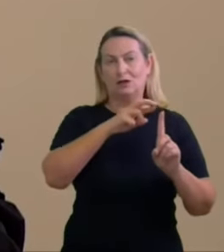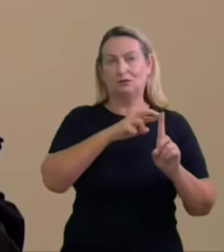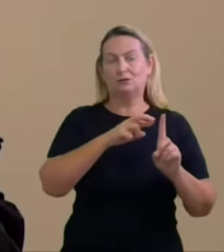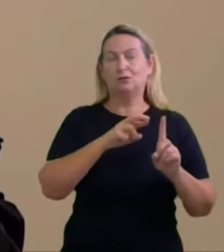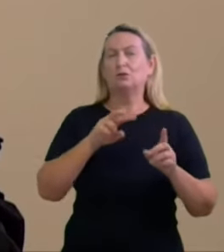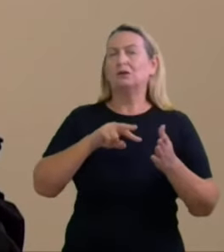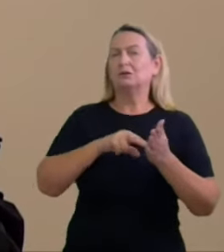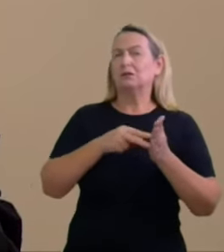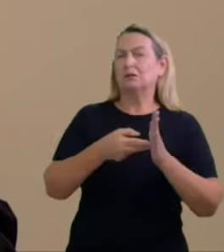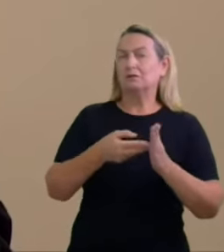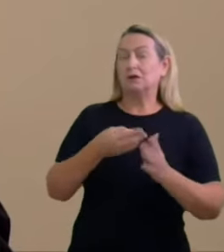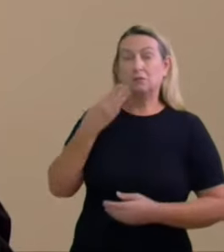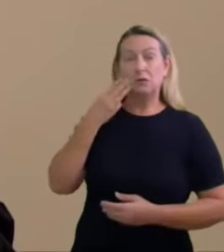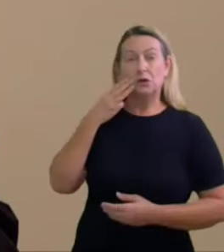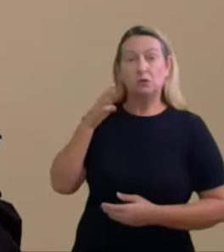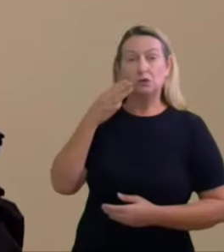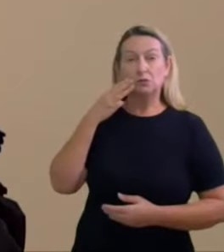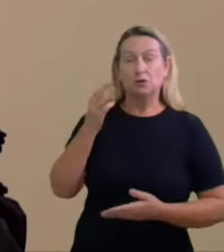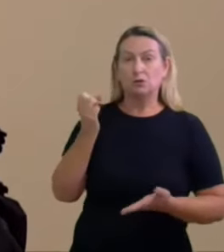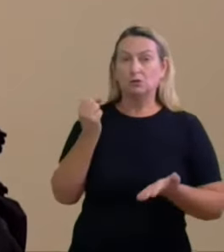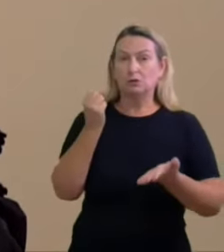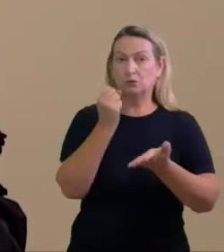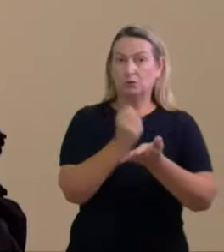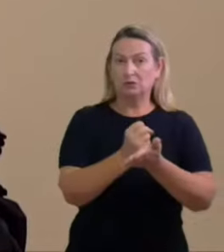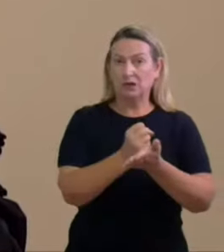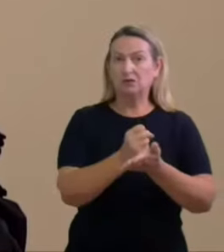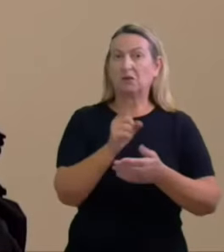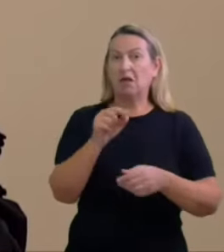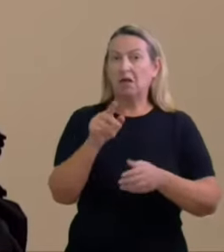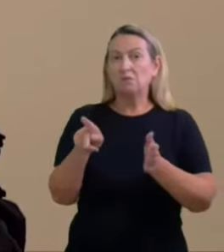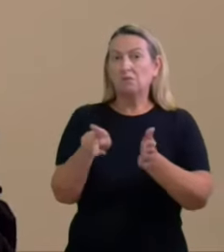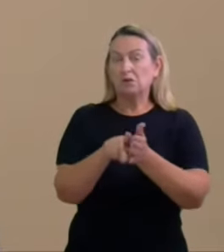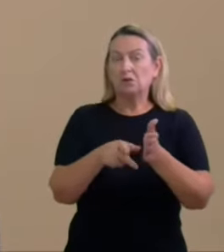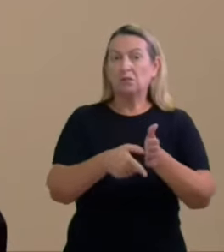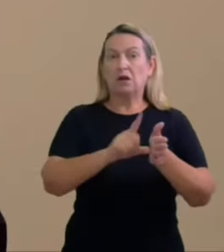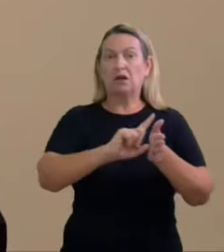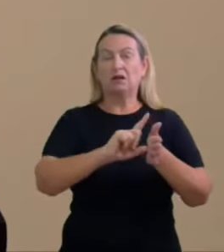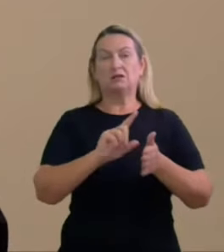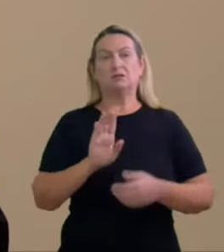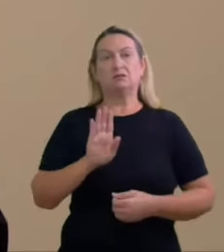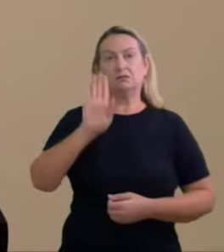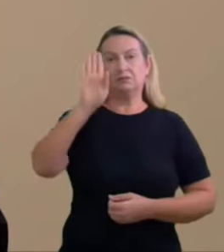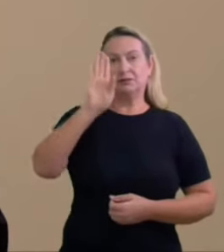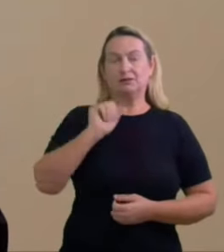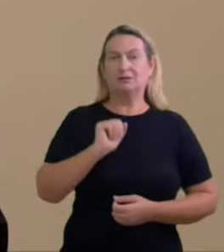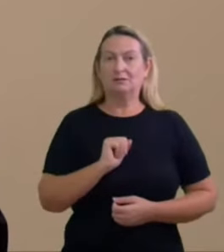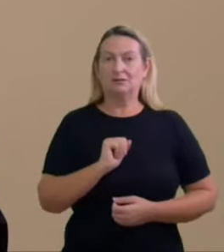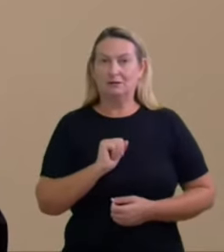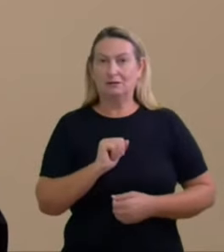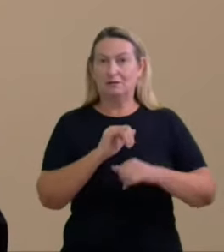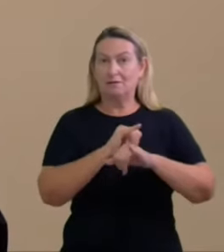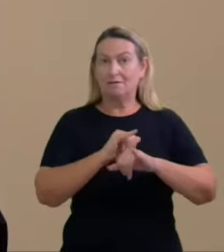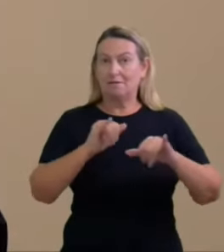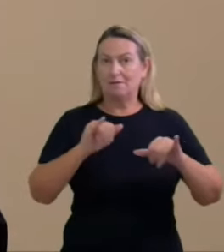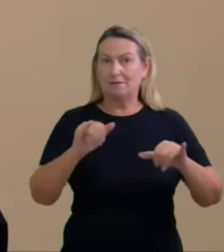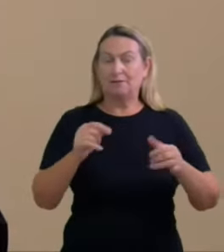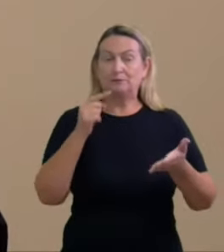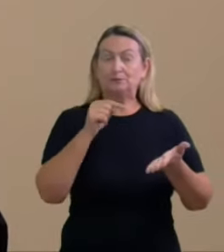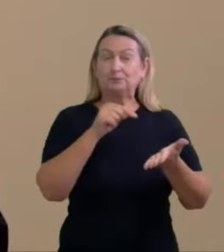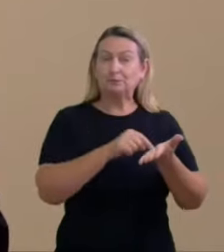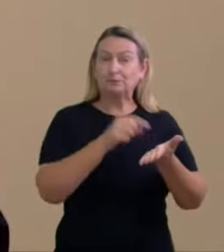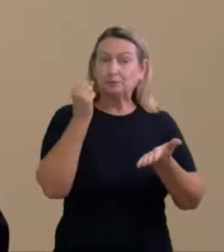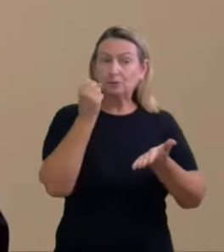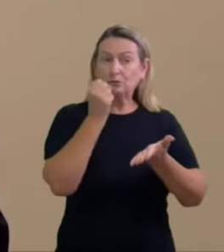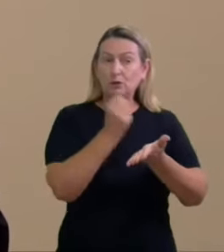relativos a tais contratos foram revertidos a pré-campanha o que colide com o próprio instrumento e esse documento não tem nenhuma